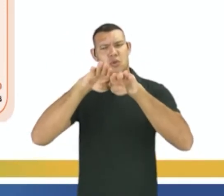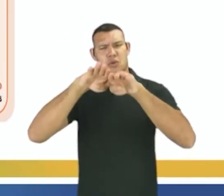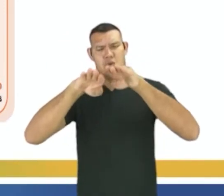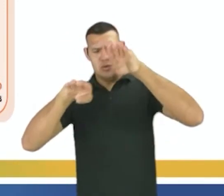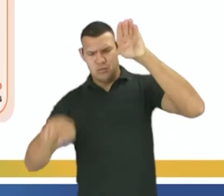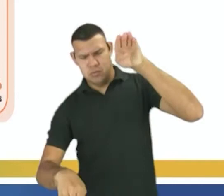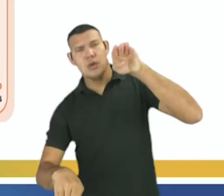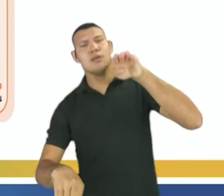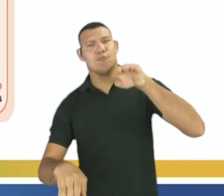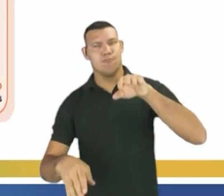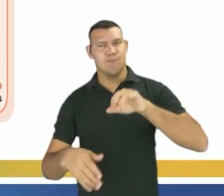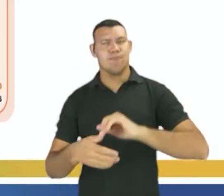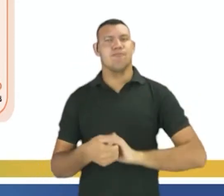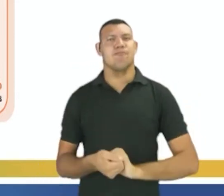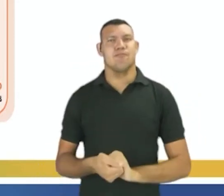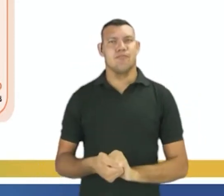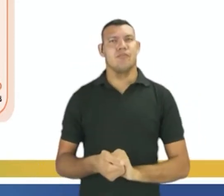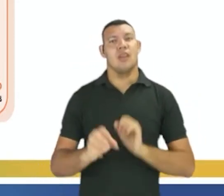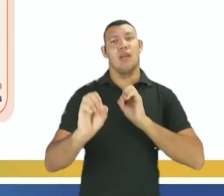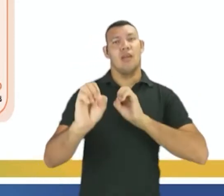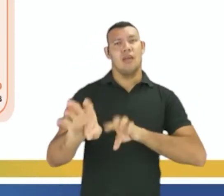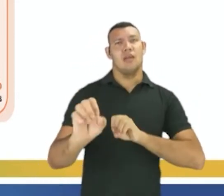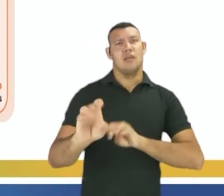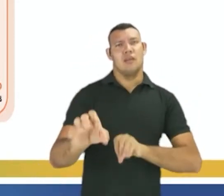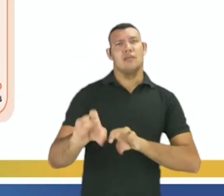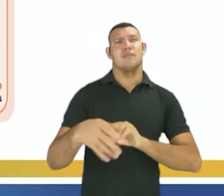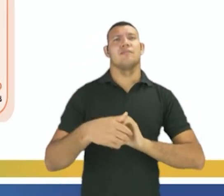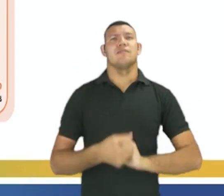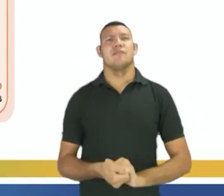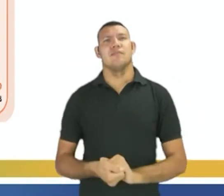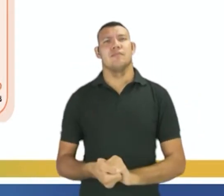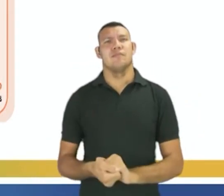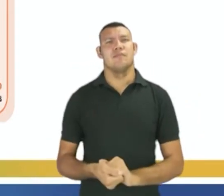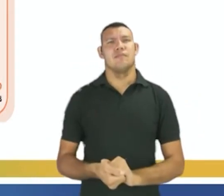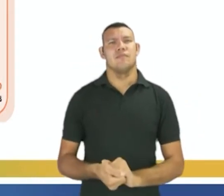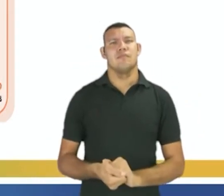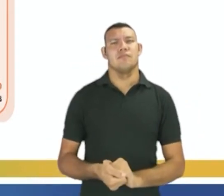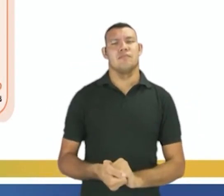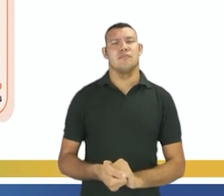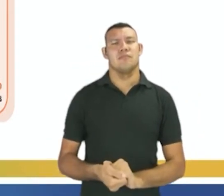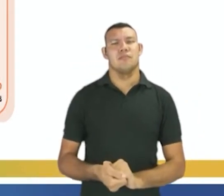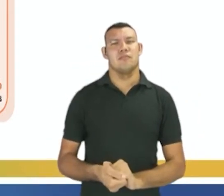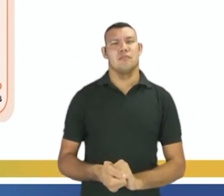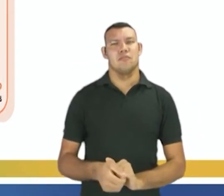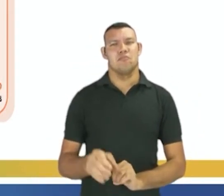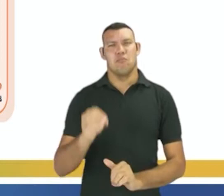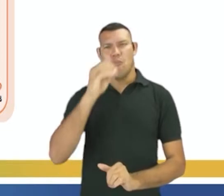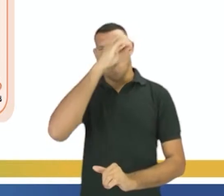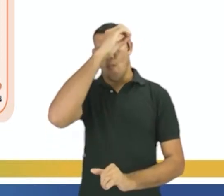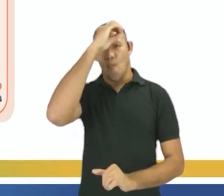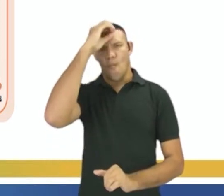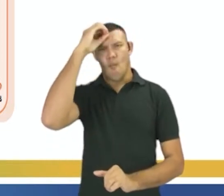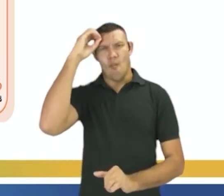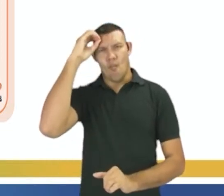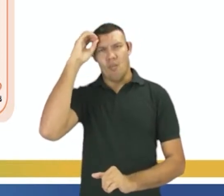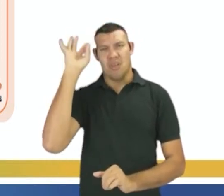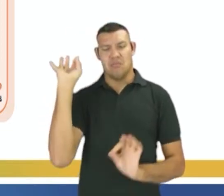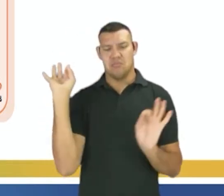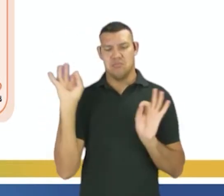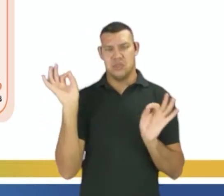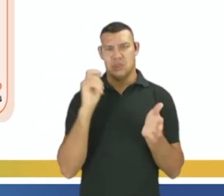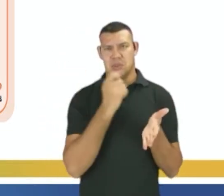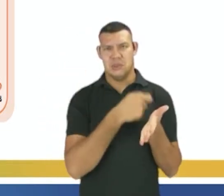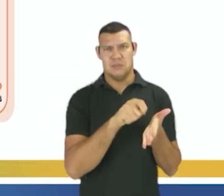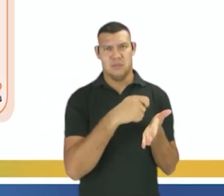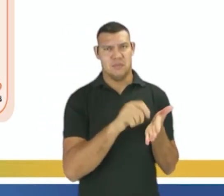Quando nós falamos de educação, a taxa de analfabetismo em 2018, a população branca